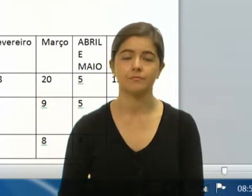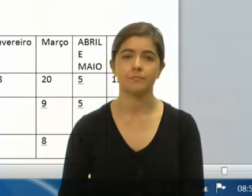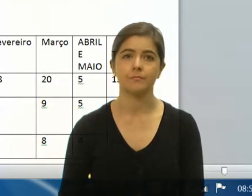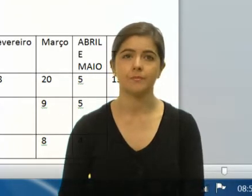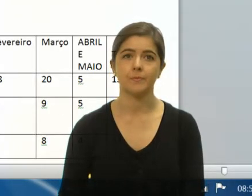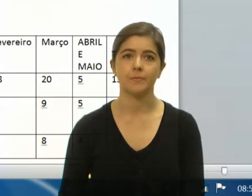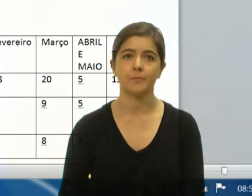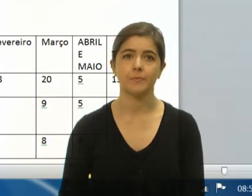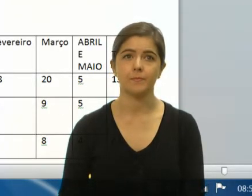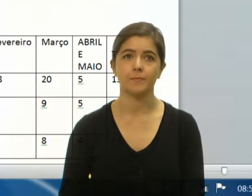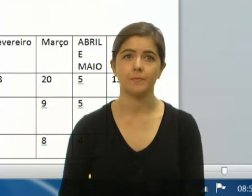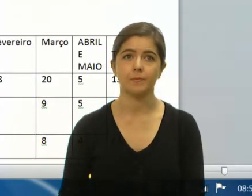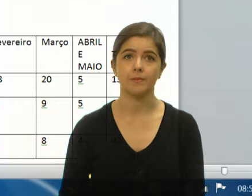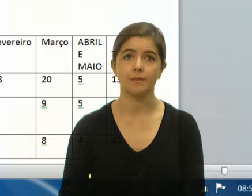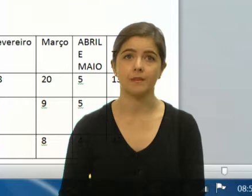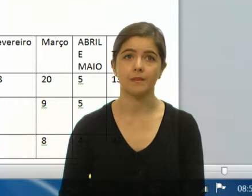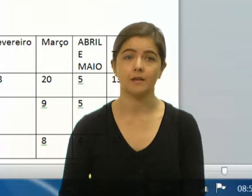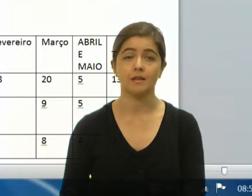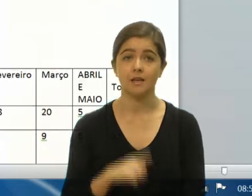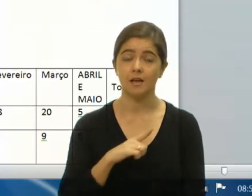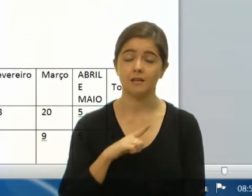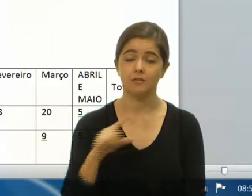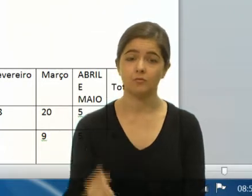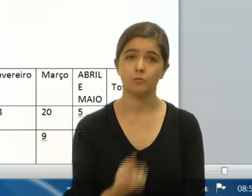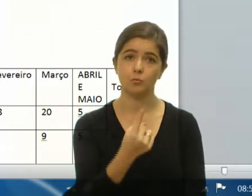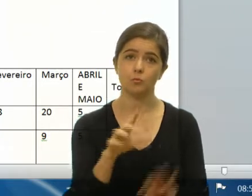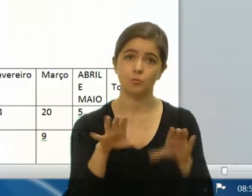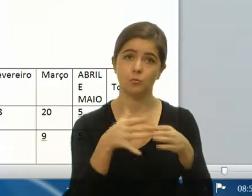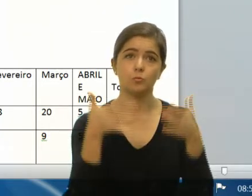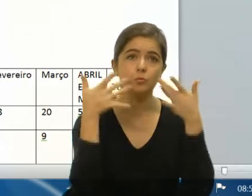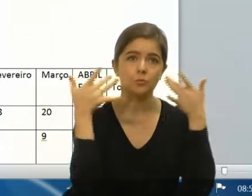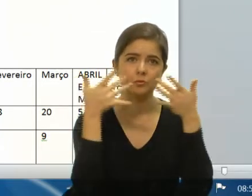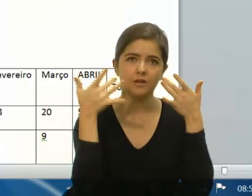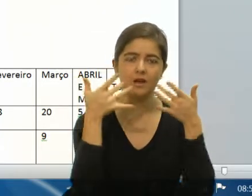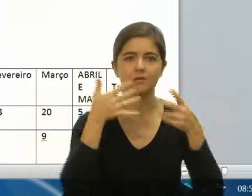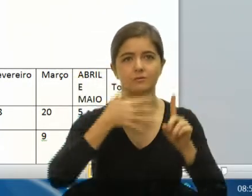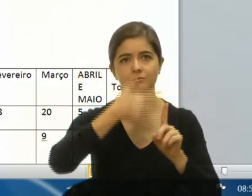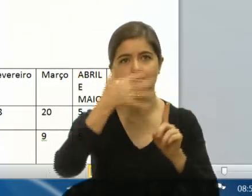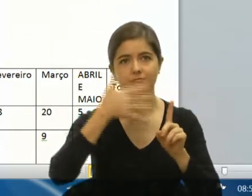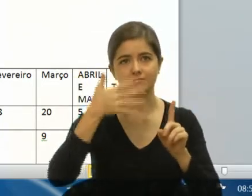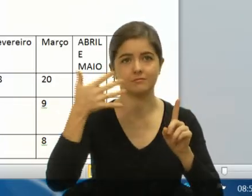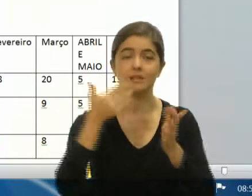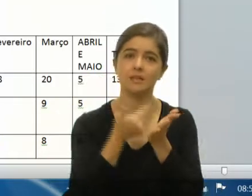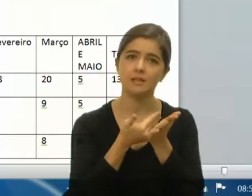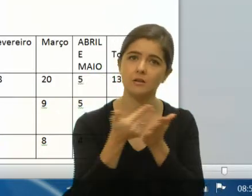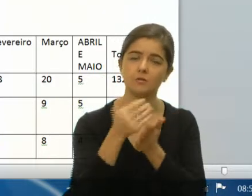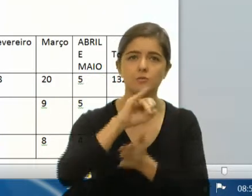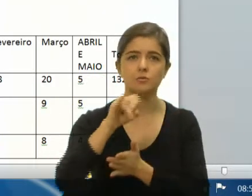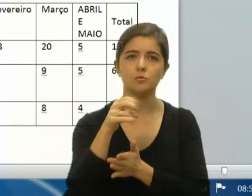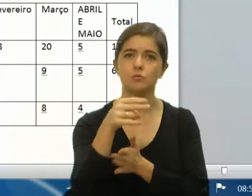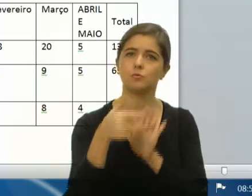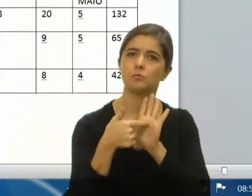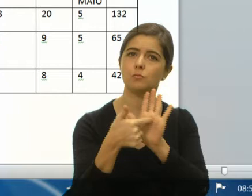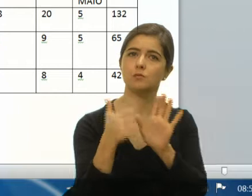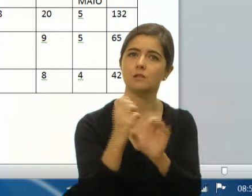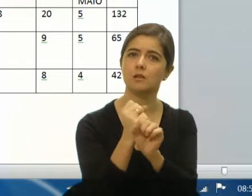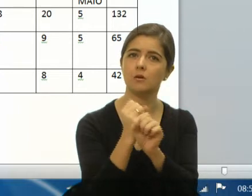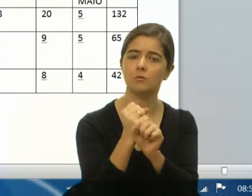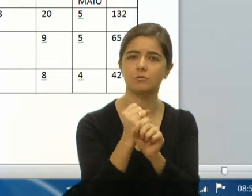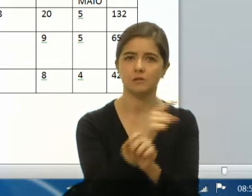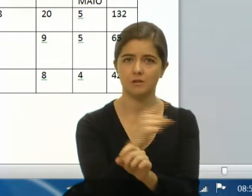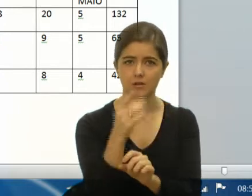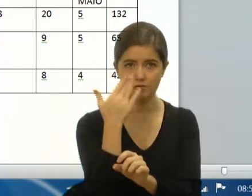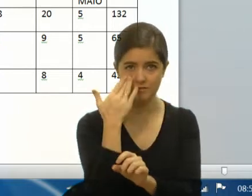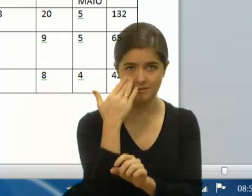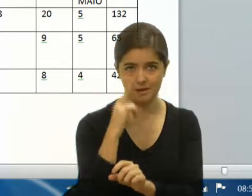LGBT de teatro. Em junho, iniciamos a prestação de conta. Como vocês sabem, o projeto tem um